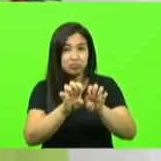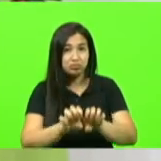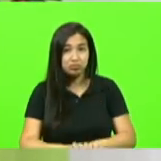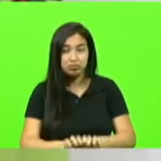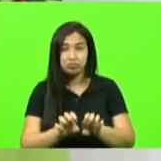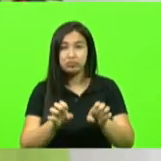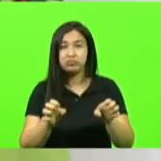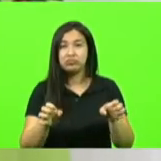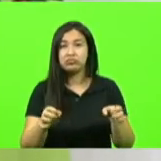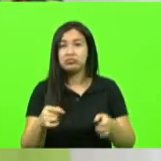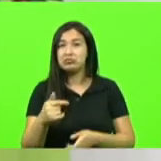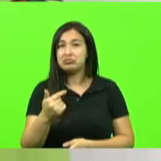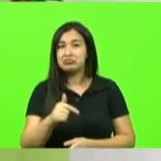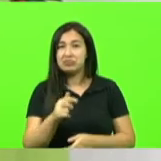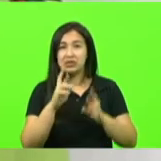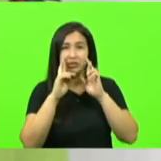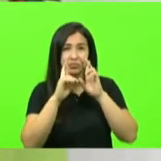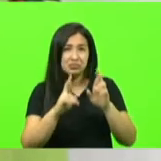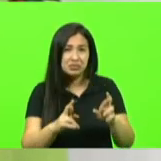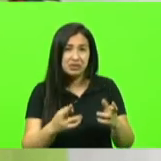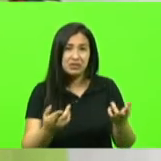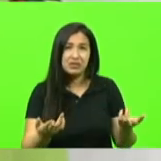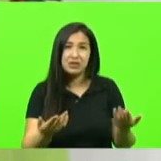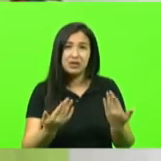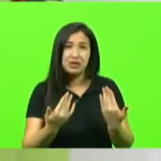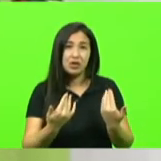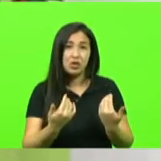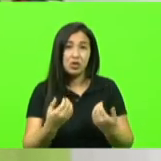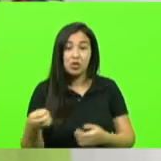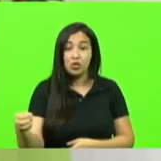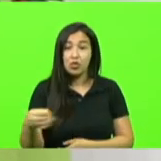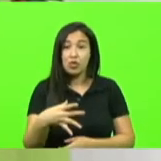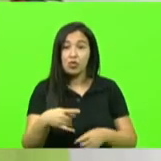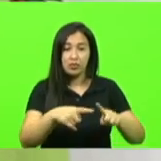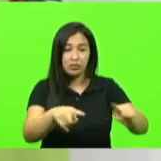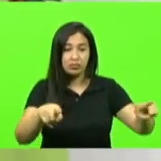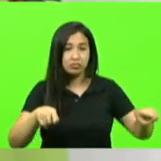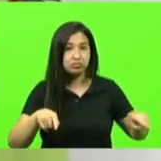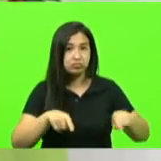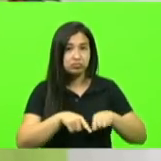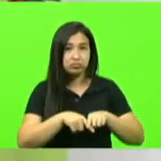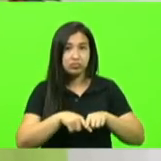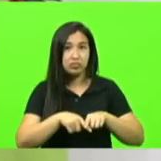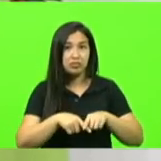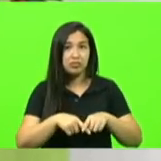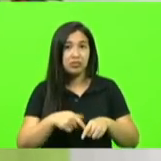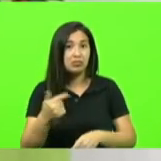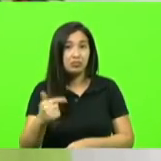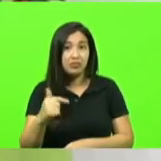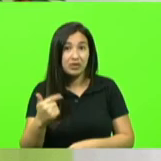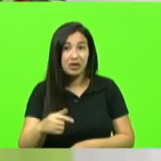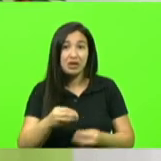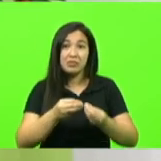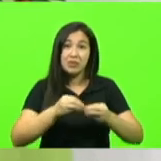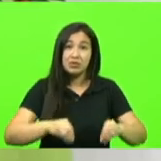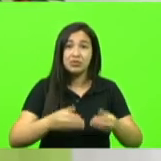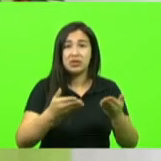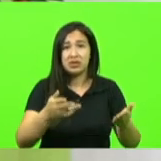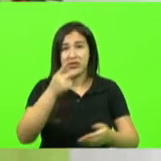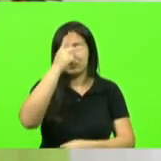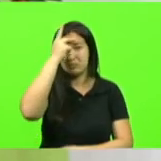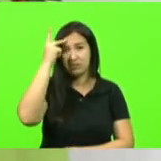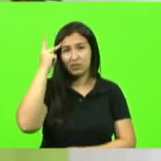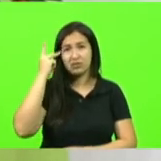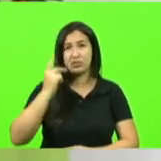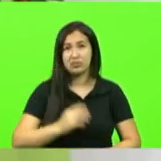dever de casa não abriu ainda a nova ala por completo prejudicando o povo prejudicando as